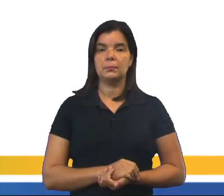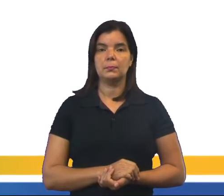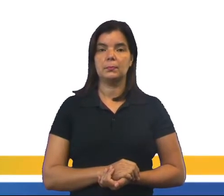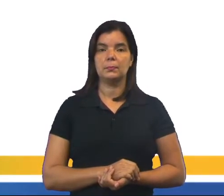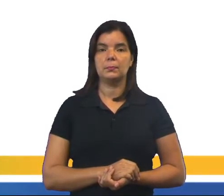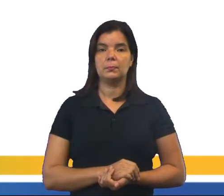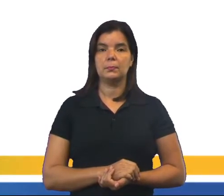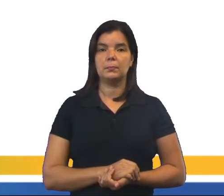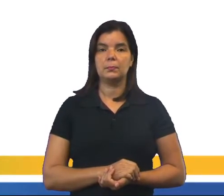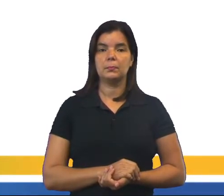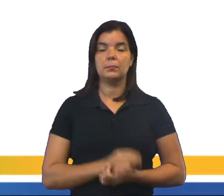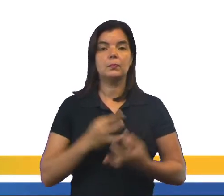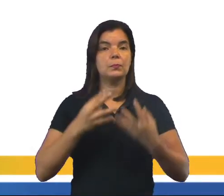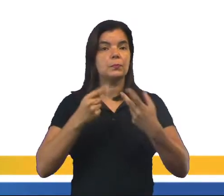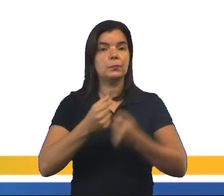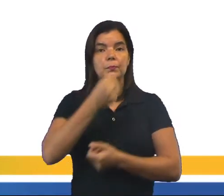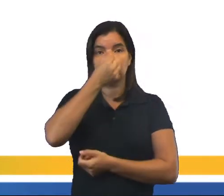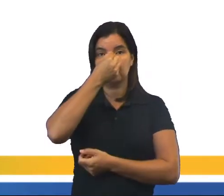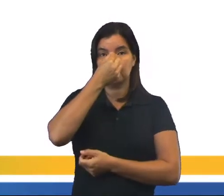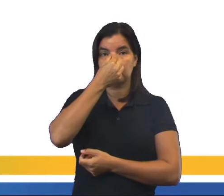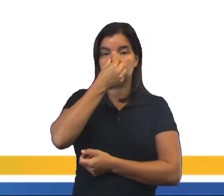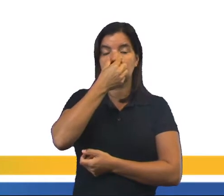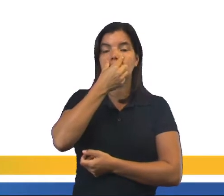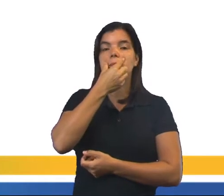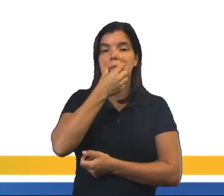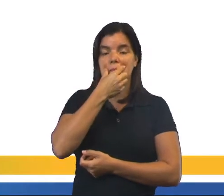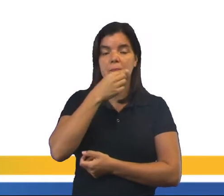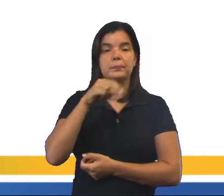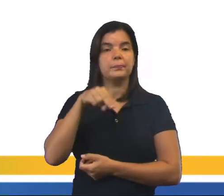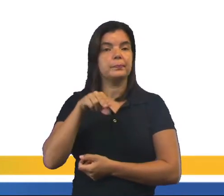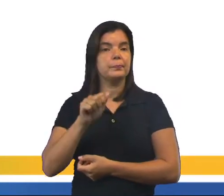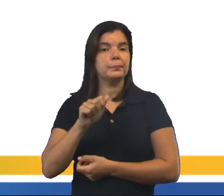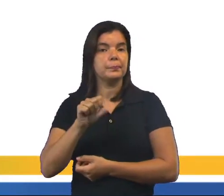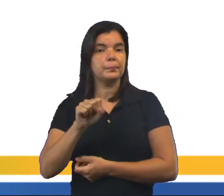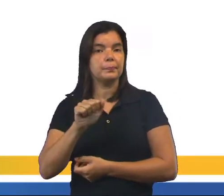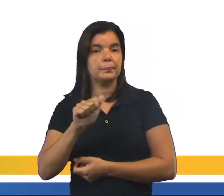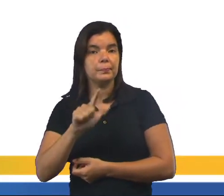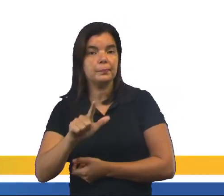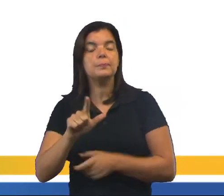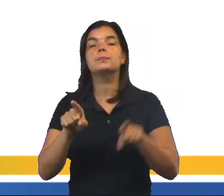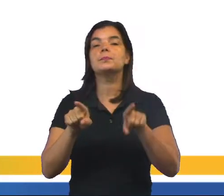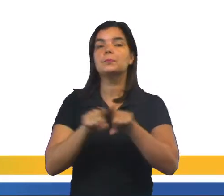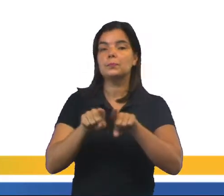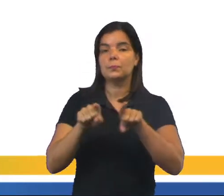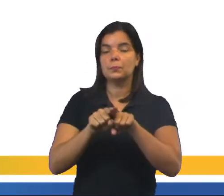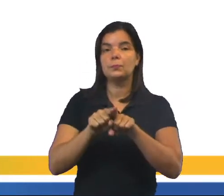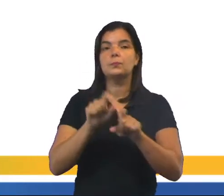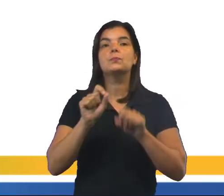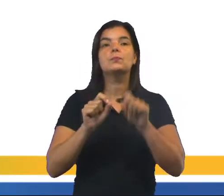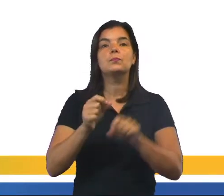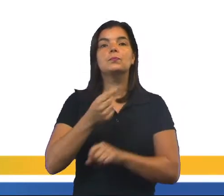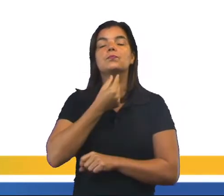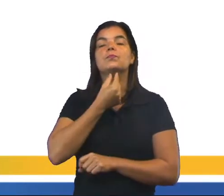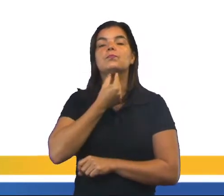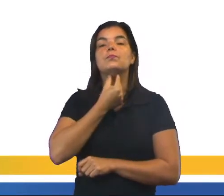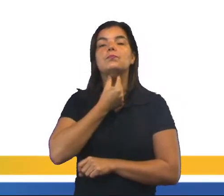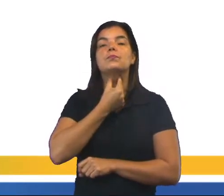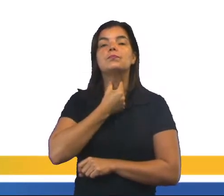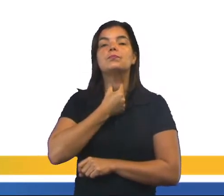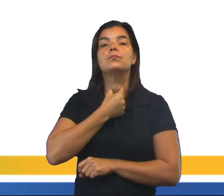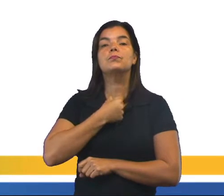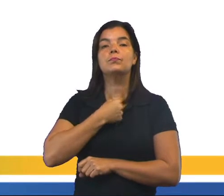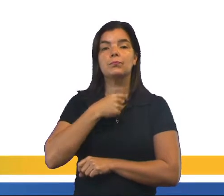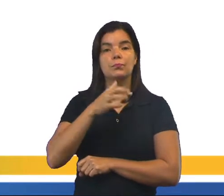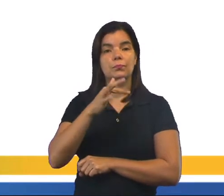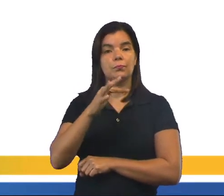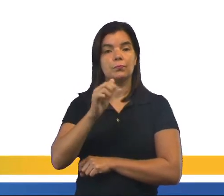Isso tudo é a cavidade nasal. Temos também a faringe. É uma estrutura que